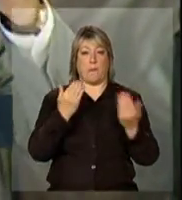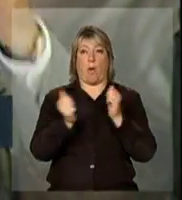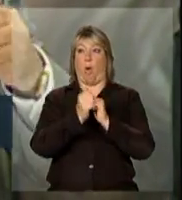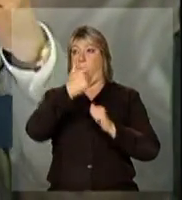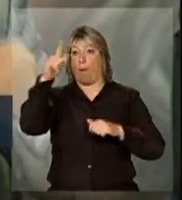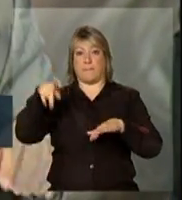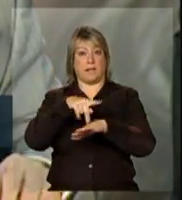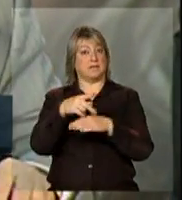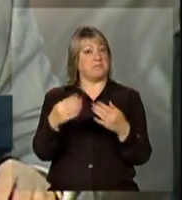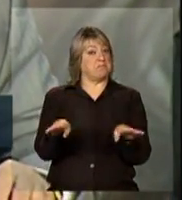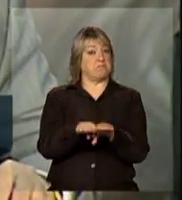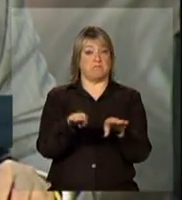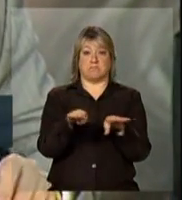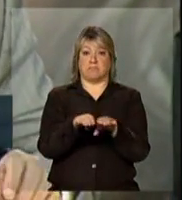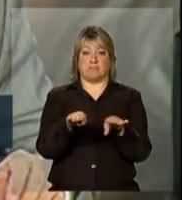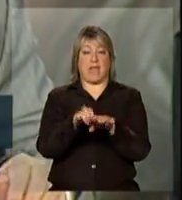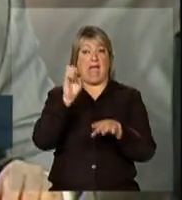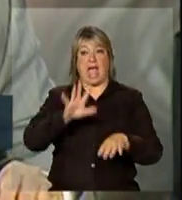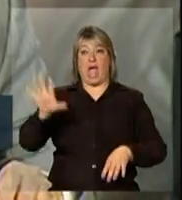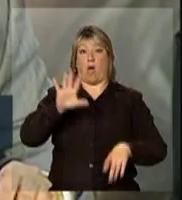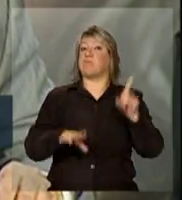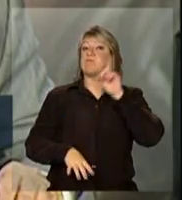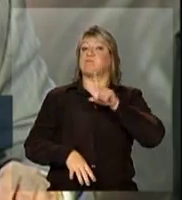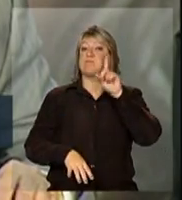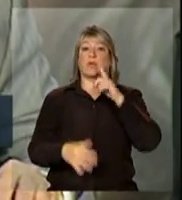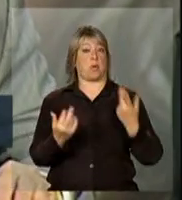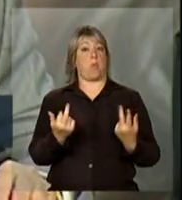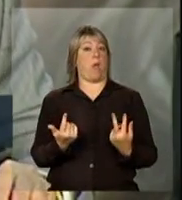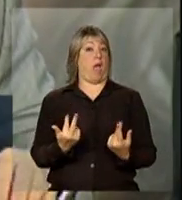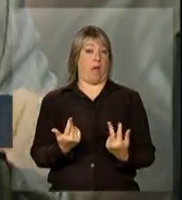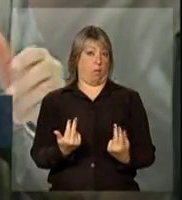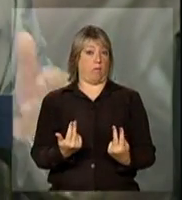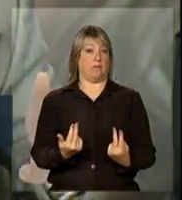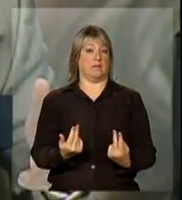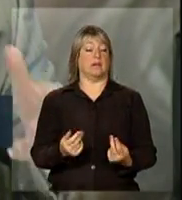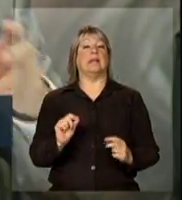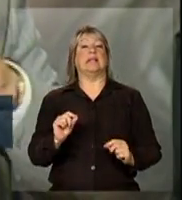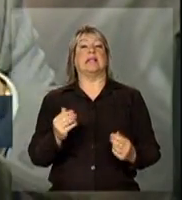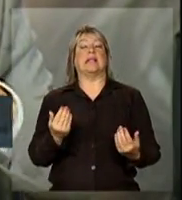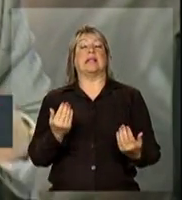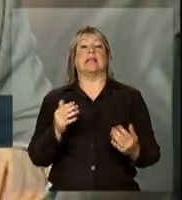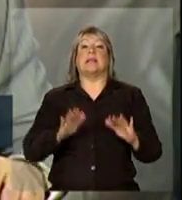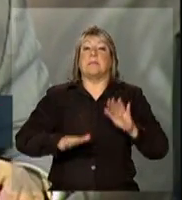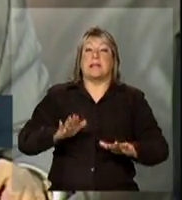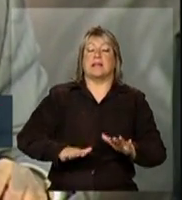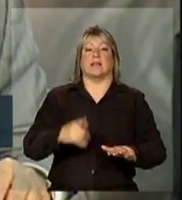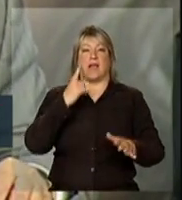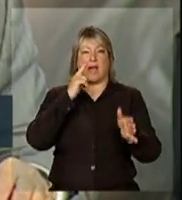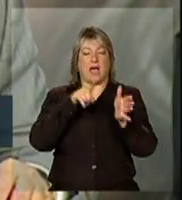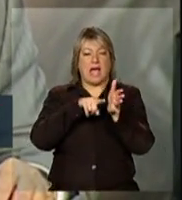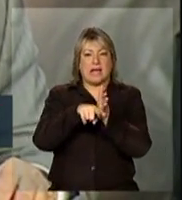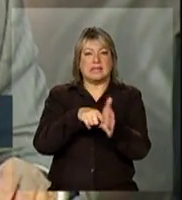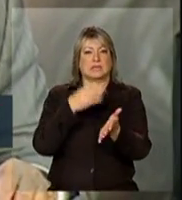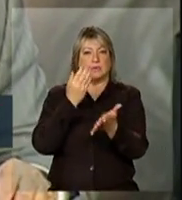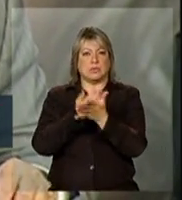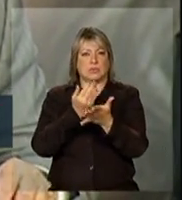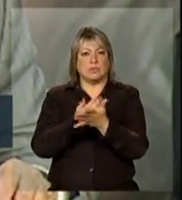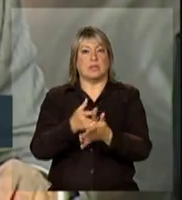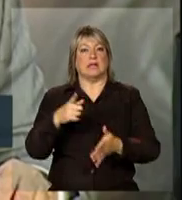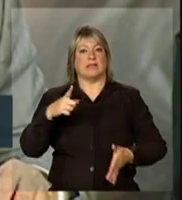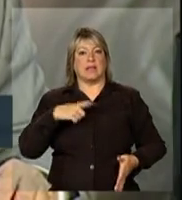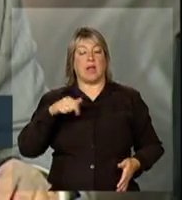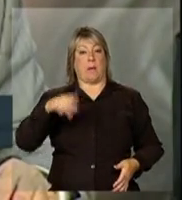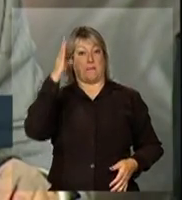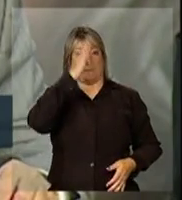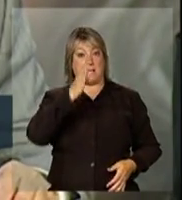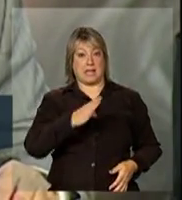estamos no mesmo nível que países da Europa e Estados Unidos. E dependendo da análise e do estudo, há situações que o Brasil tem